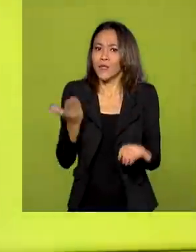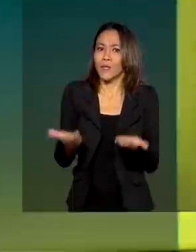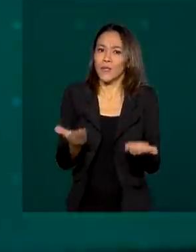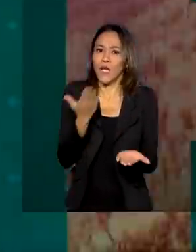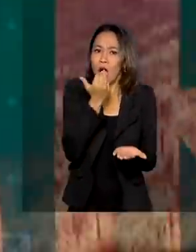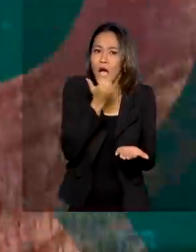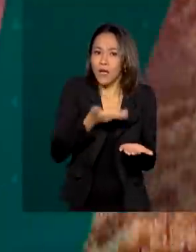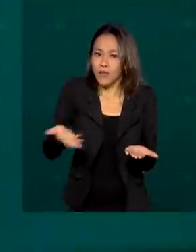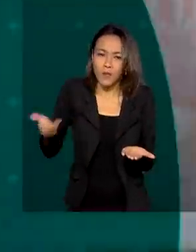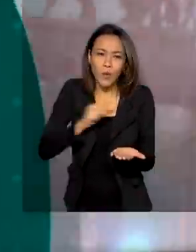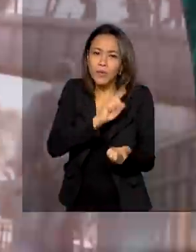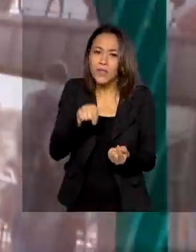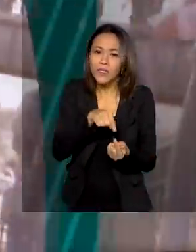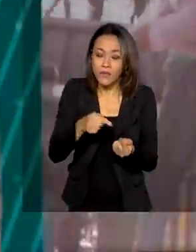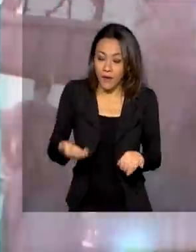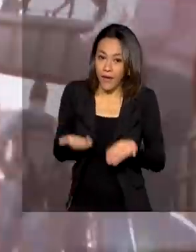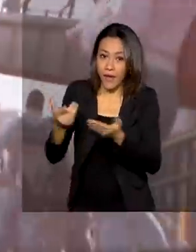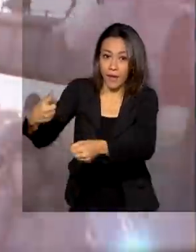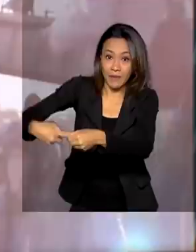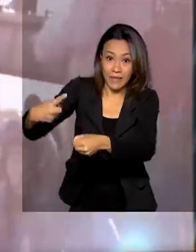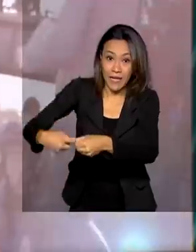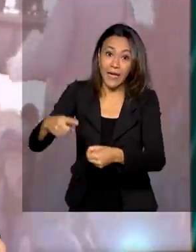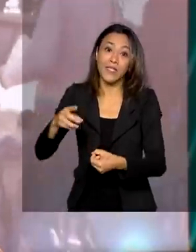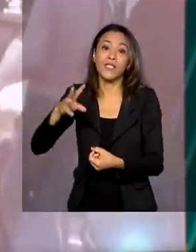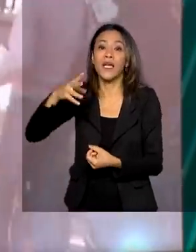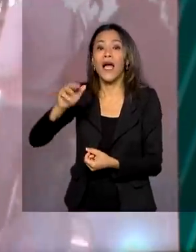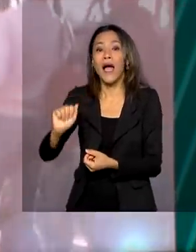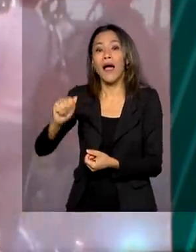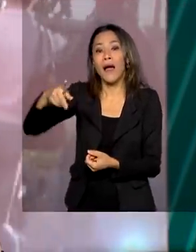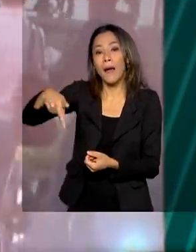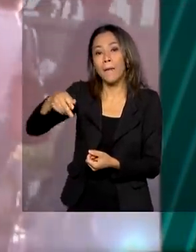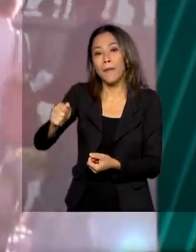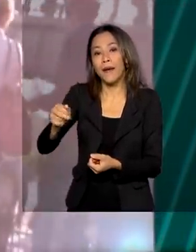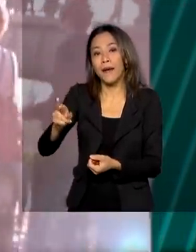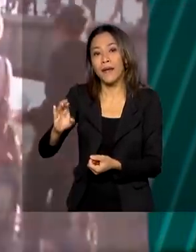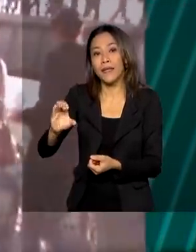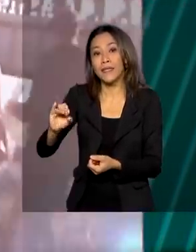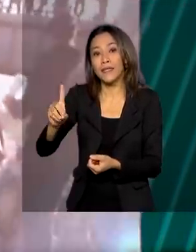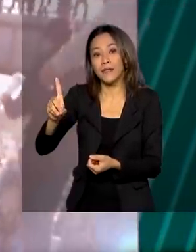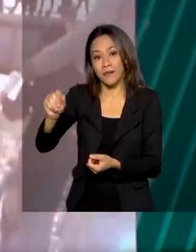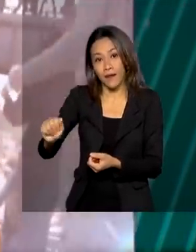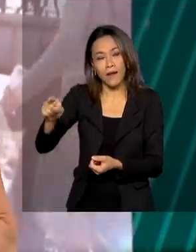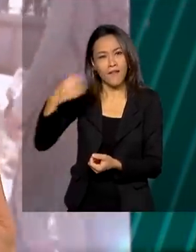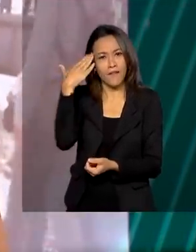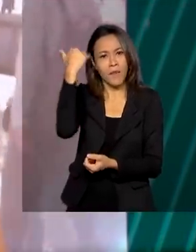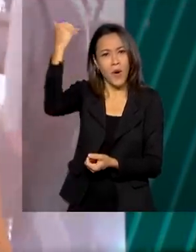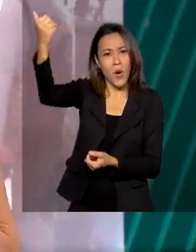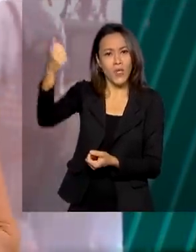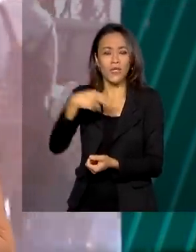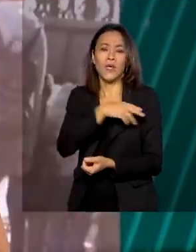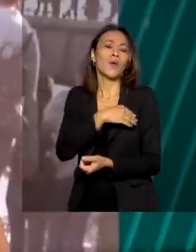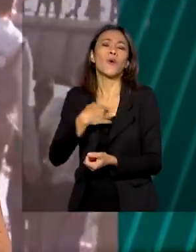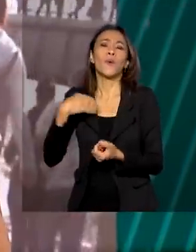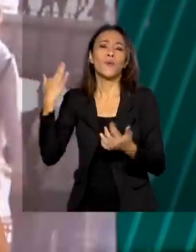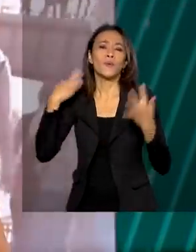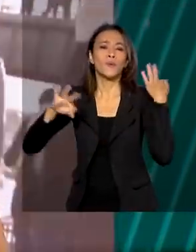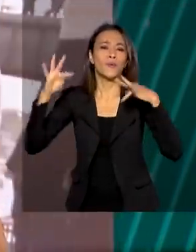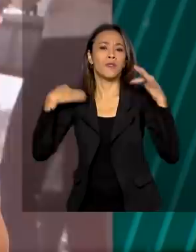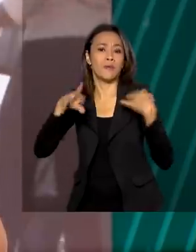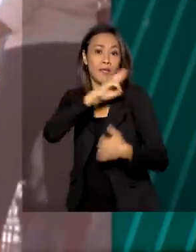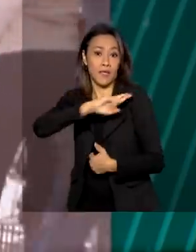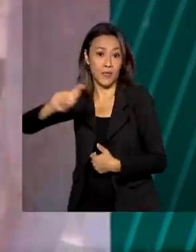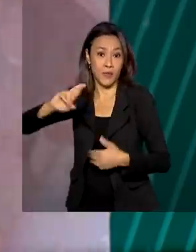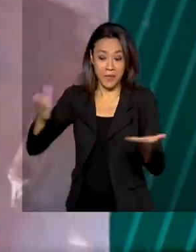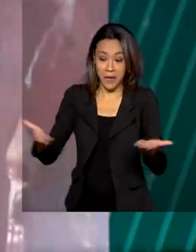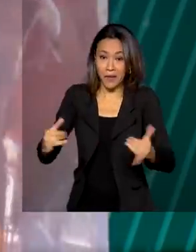doações é a população da cidade de Aparecida, famosa pelo turismo religioso e que agora sofre com a queda dos peregrinos. A